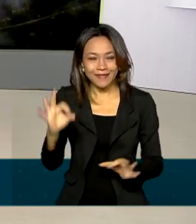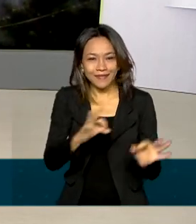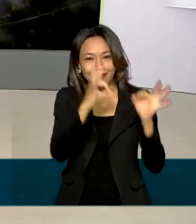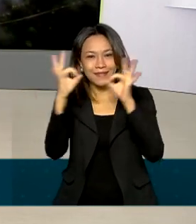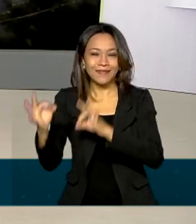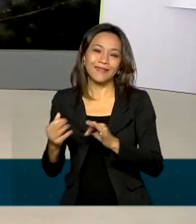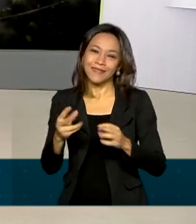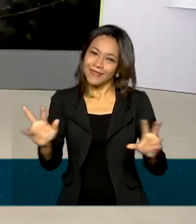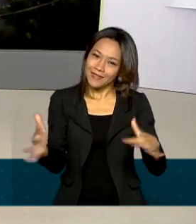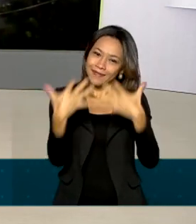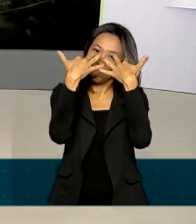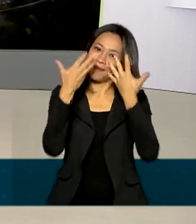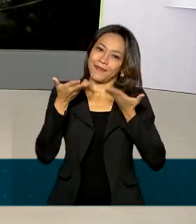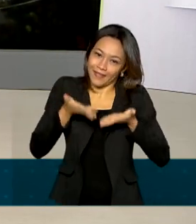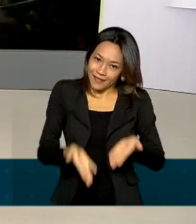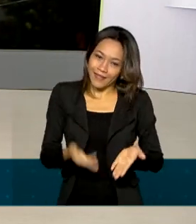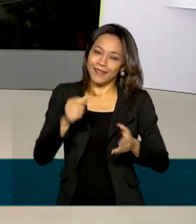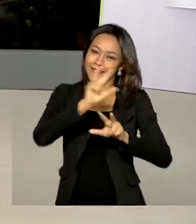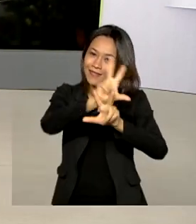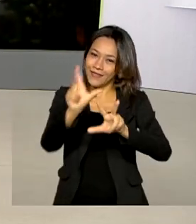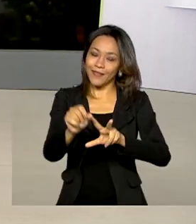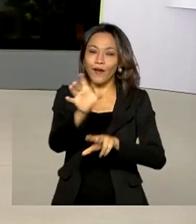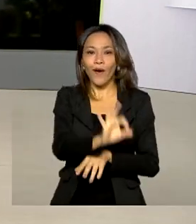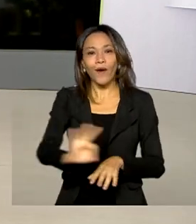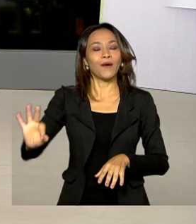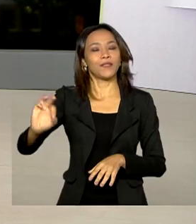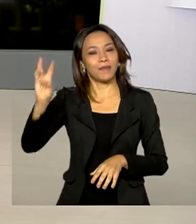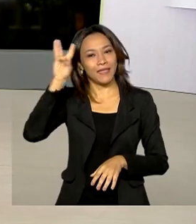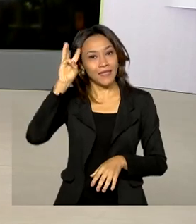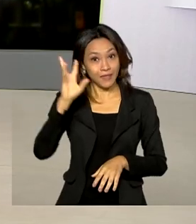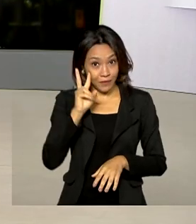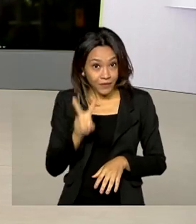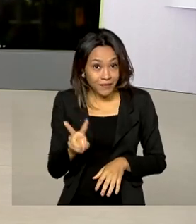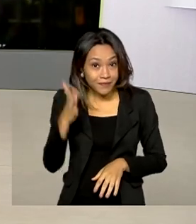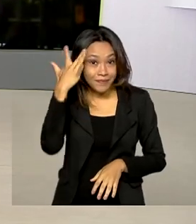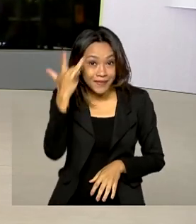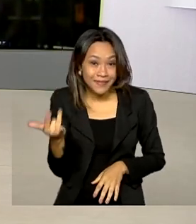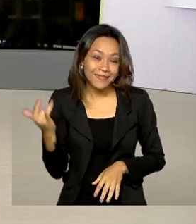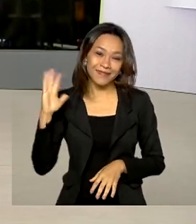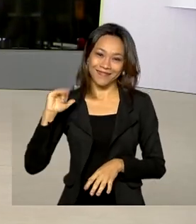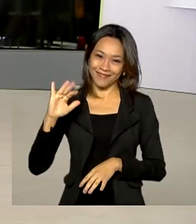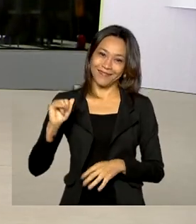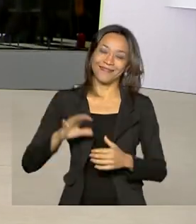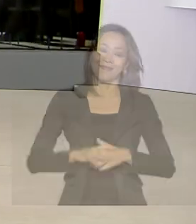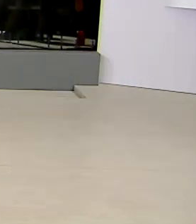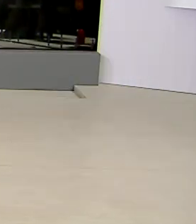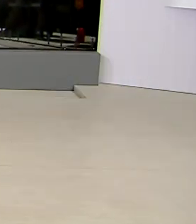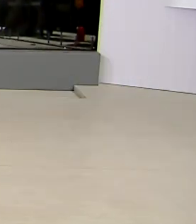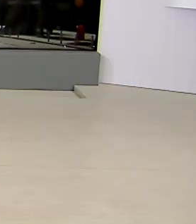pela sua companhia aqui com a gente na TV Brasil. Uma ótima terça-feira. Nos vemos amanhã. Até lá. Tchau, tchau.